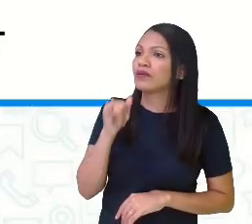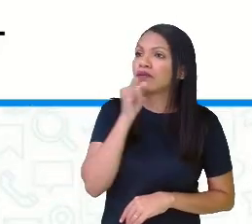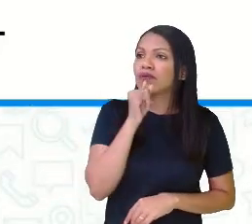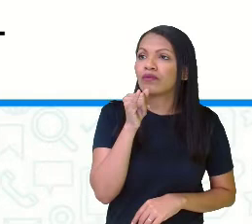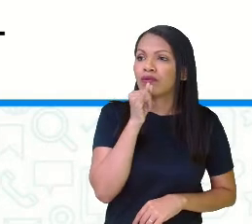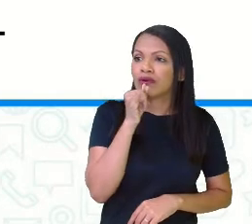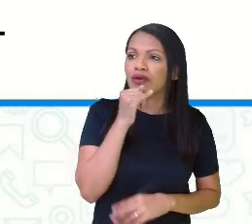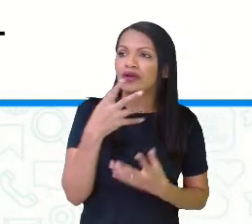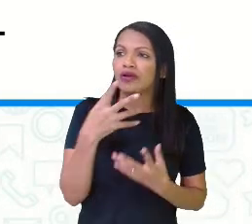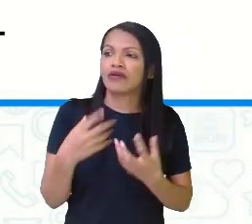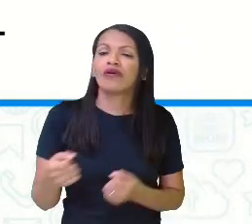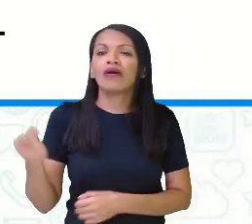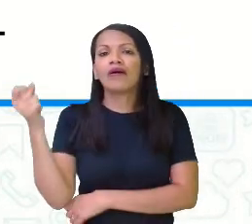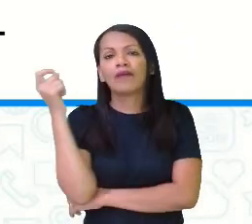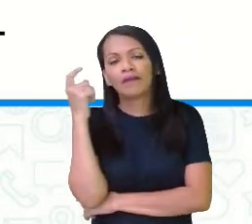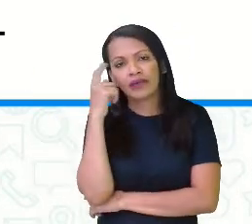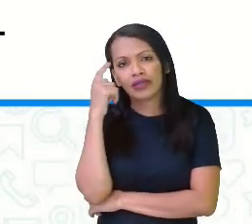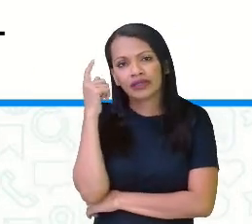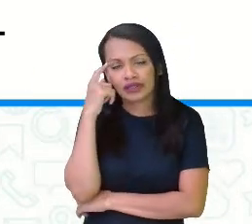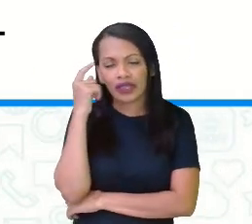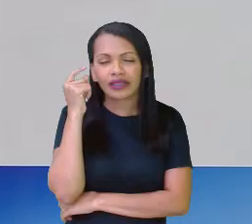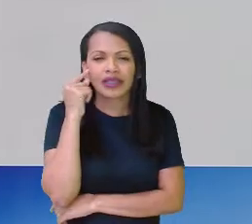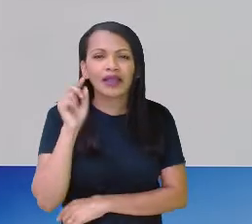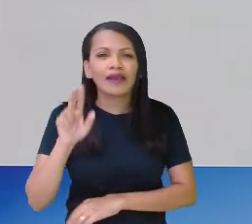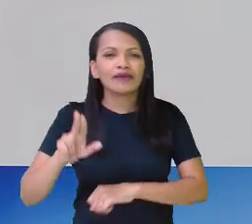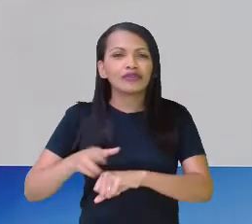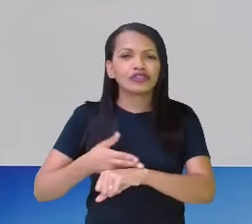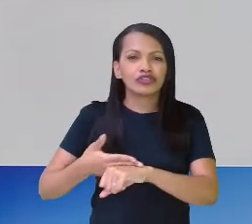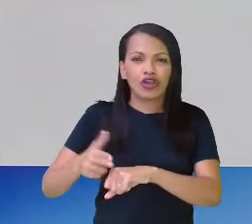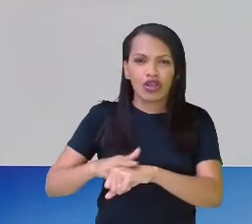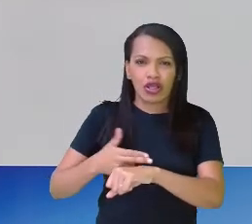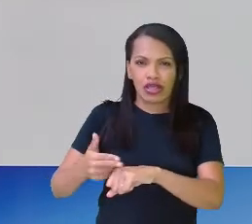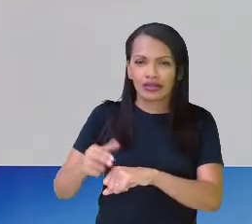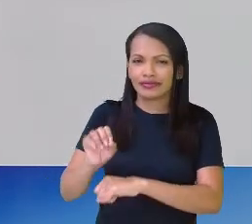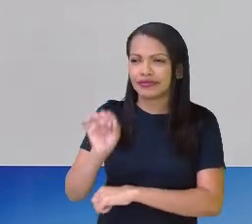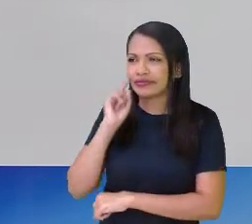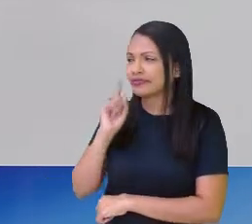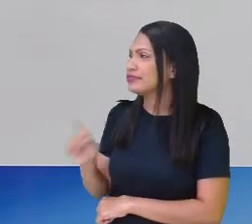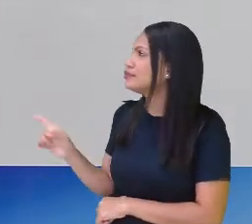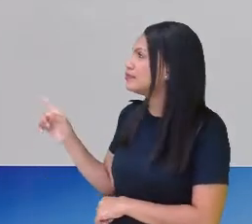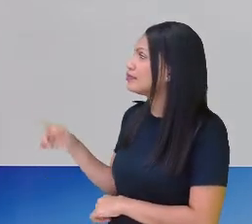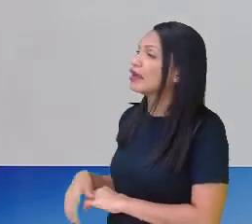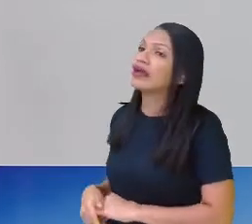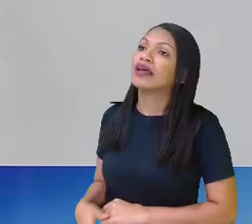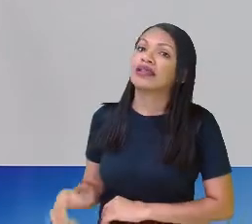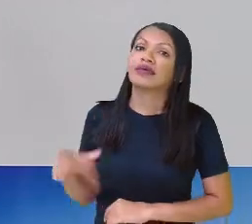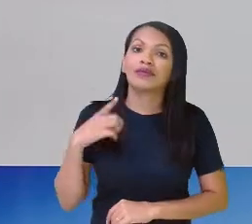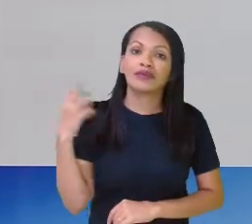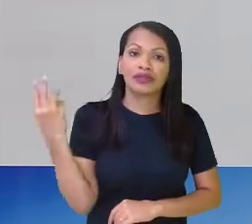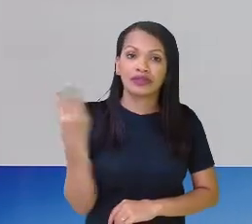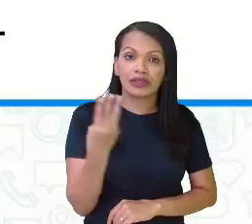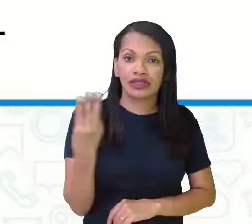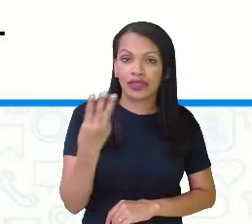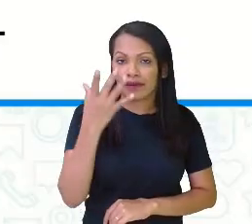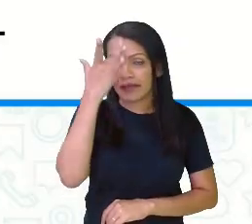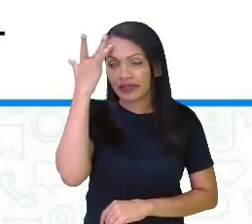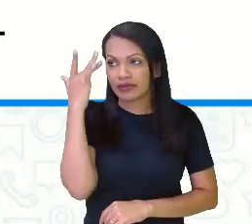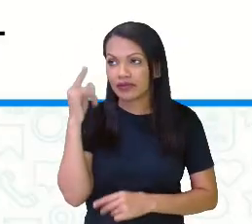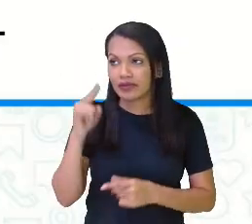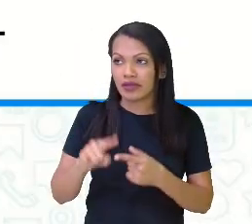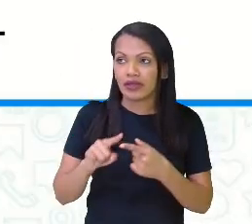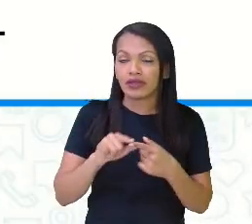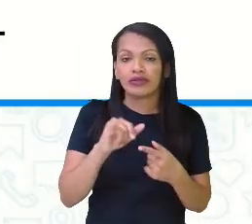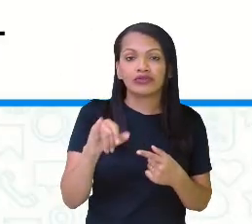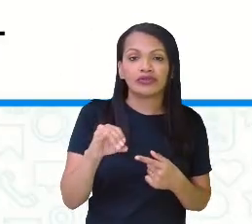pensar que isso é uma barra de chocolate, certo? E nós temos três pessoas. João, Maria e